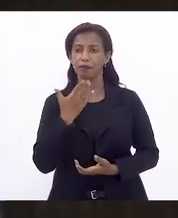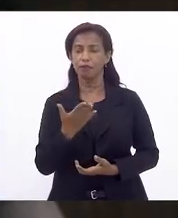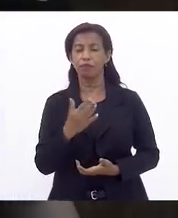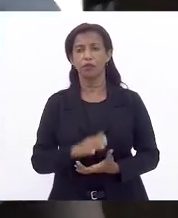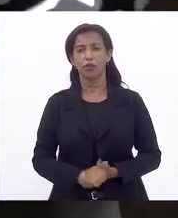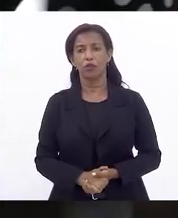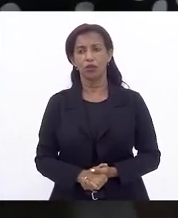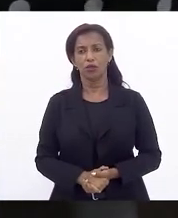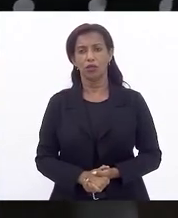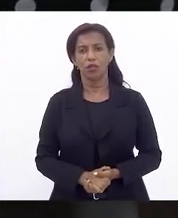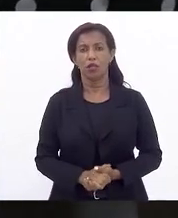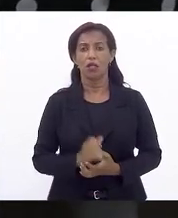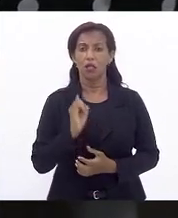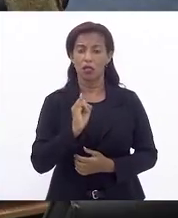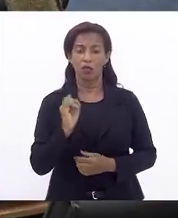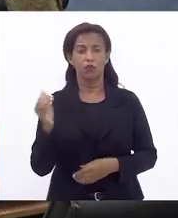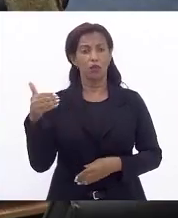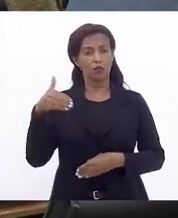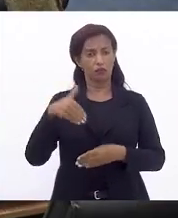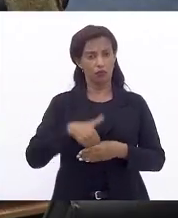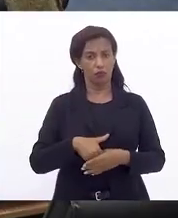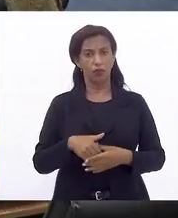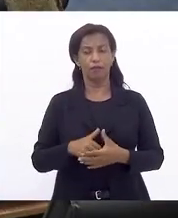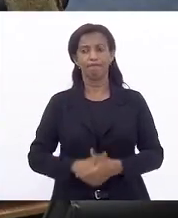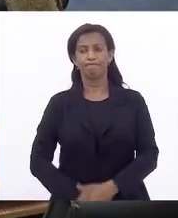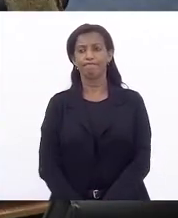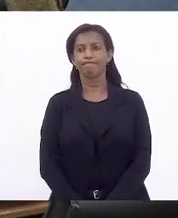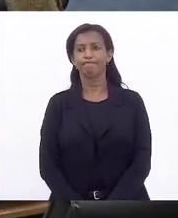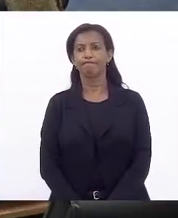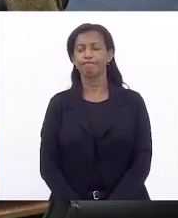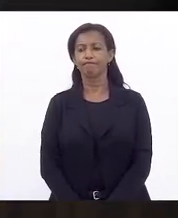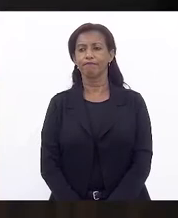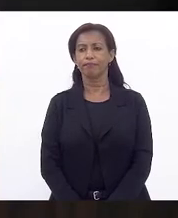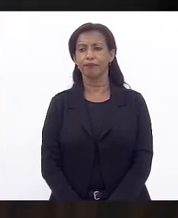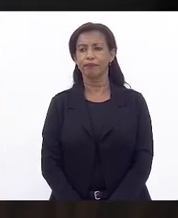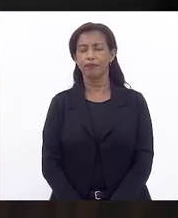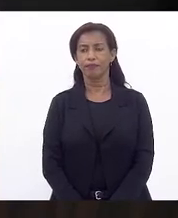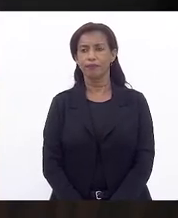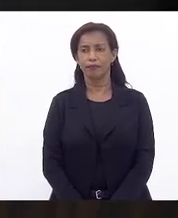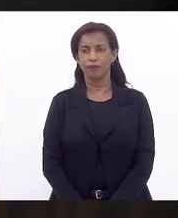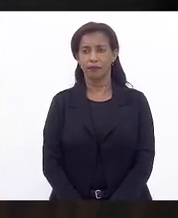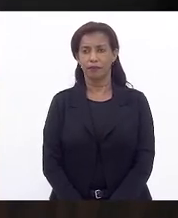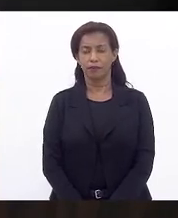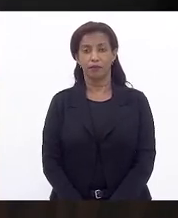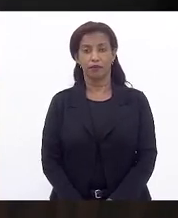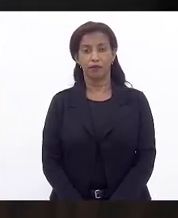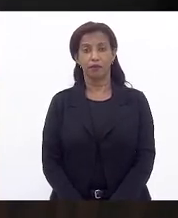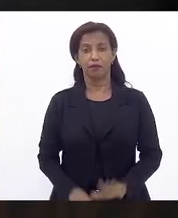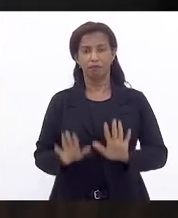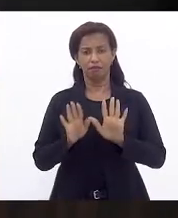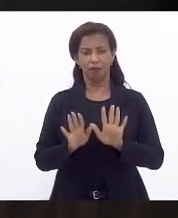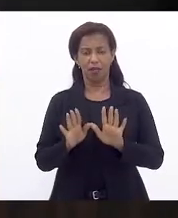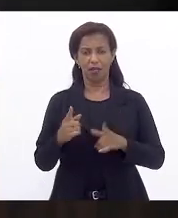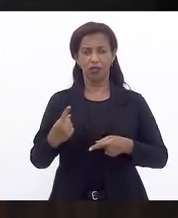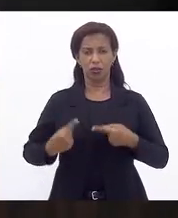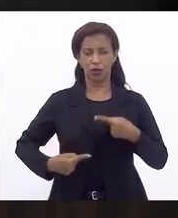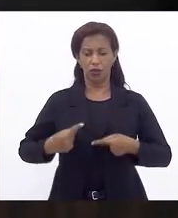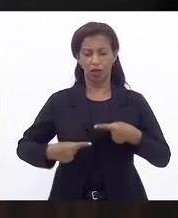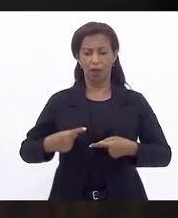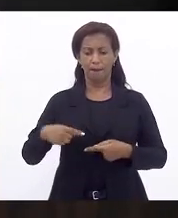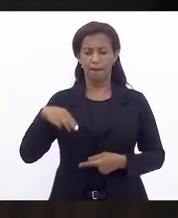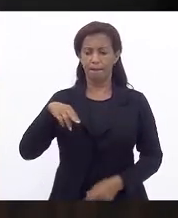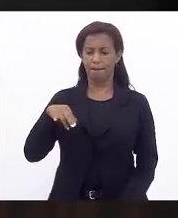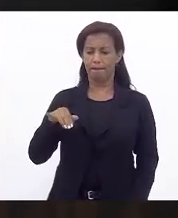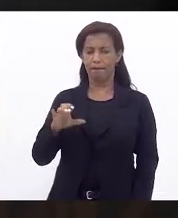se a gente pudesse votar esse projeto. Parabéns, deputado Márcio Pacheco, para discutir, deputado, espere só um minutinho, que está escrito deputado